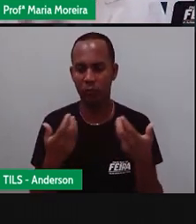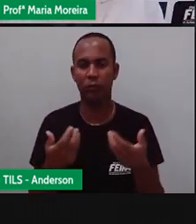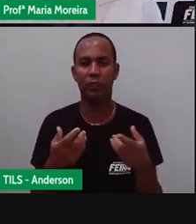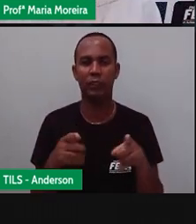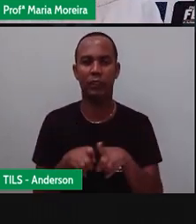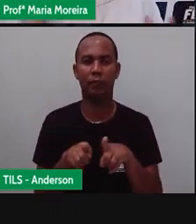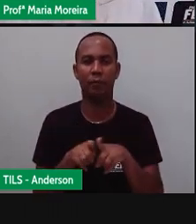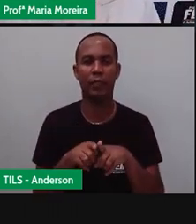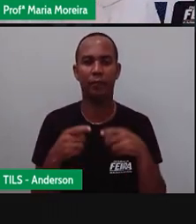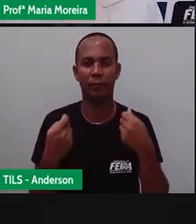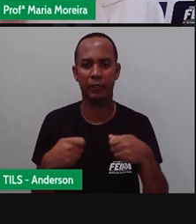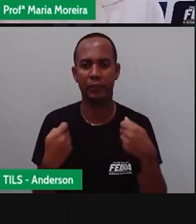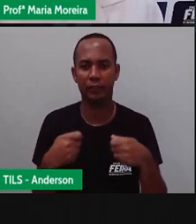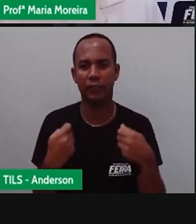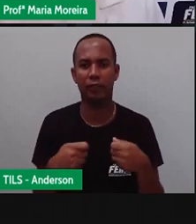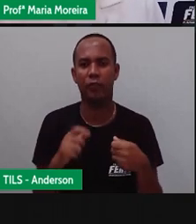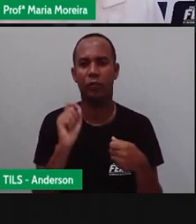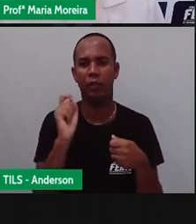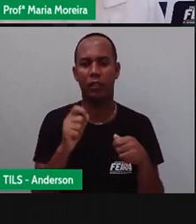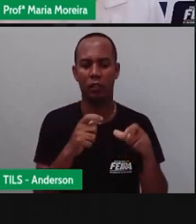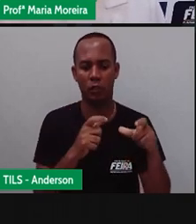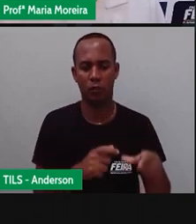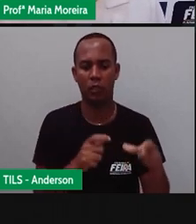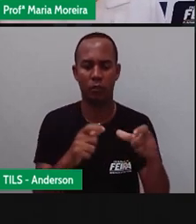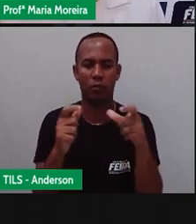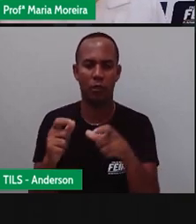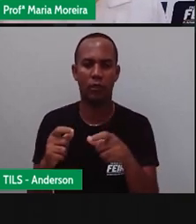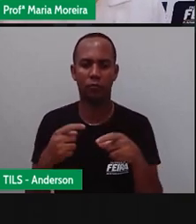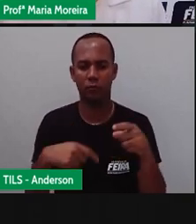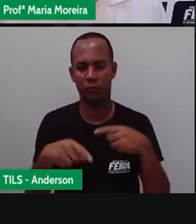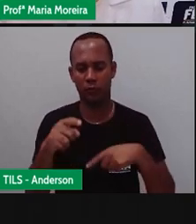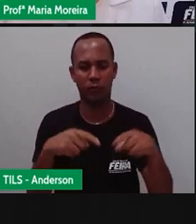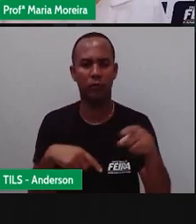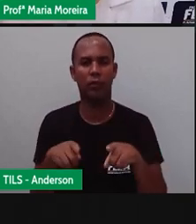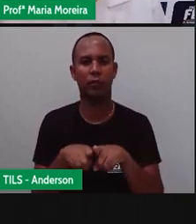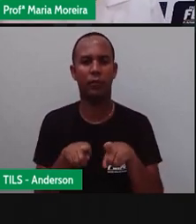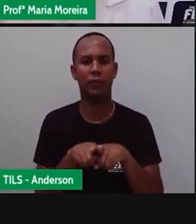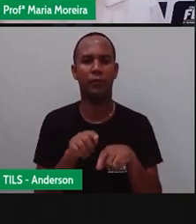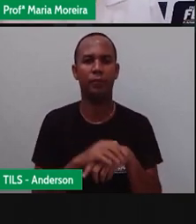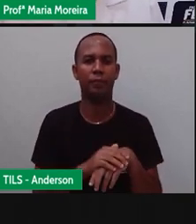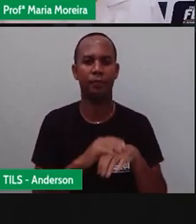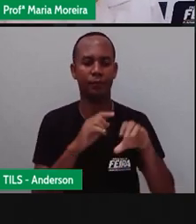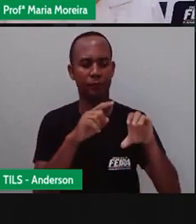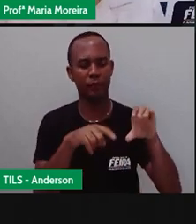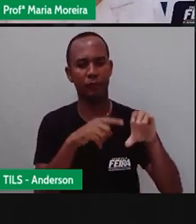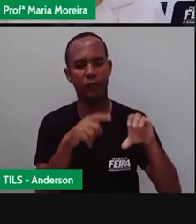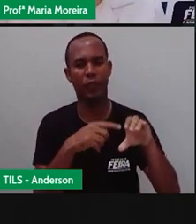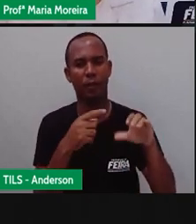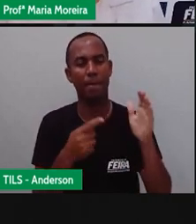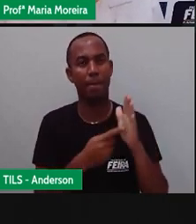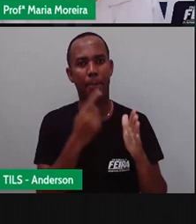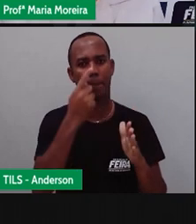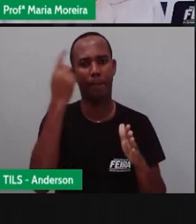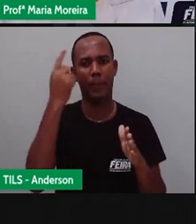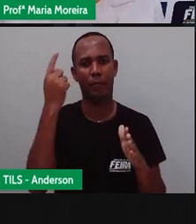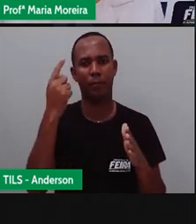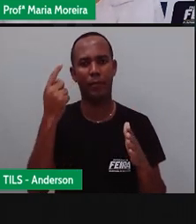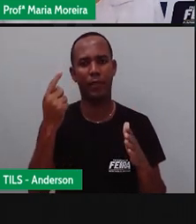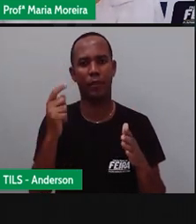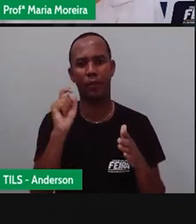ele precisa ser levado de um local para outro. Certo? Bom, com a roda, vieram os primeiros veículos. E isso